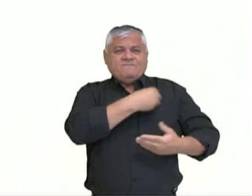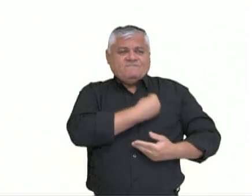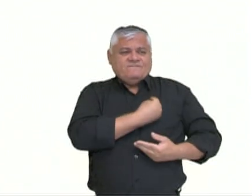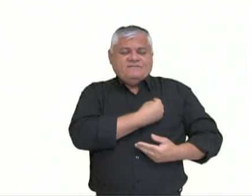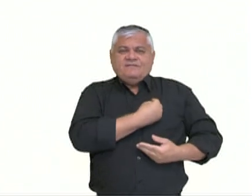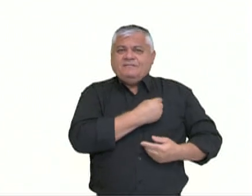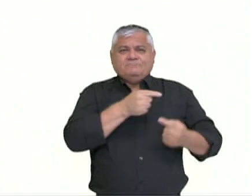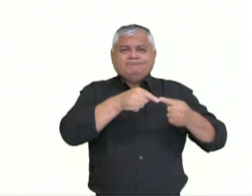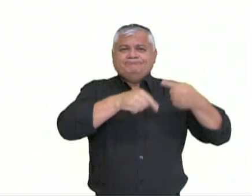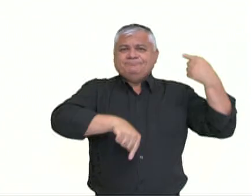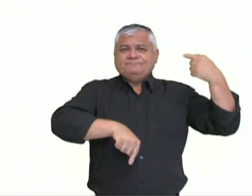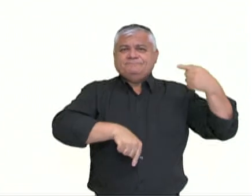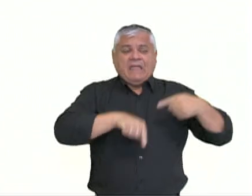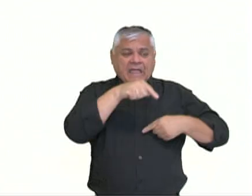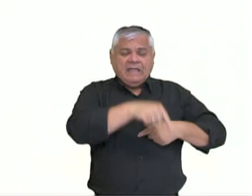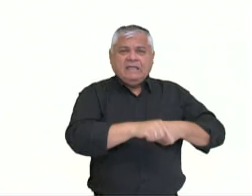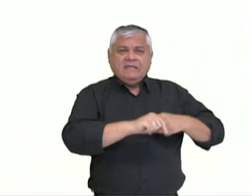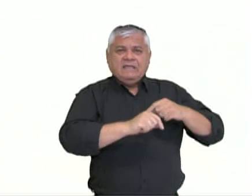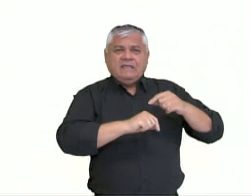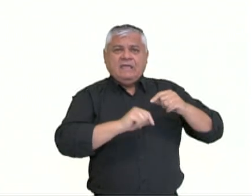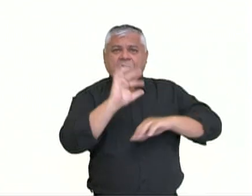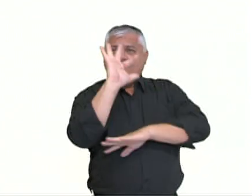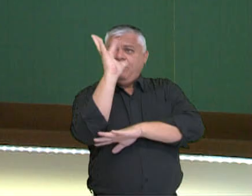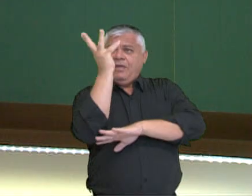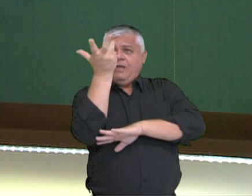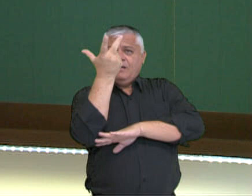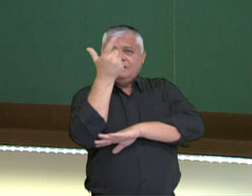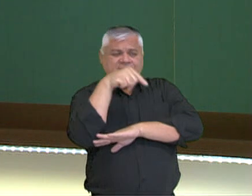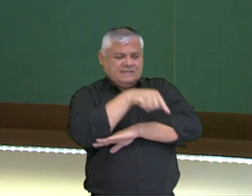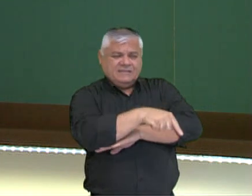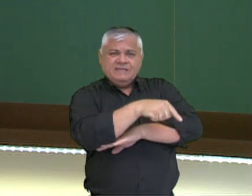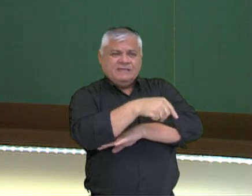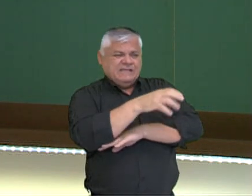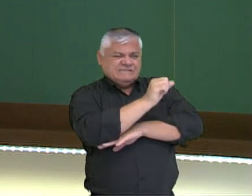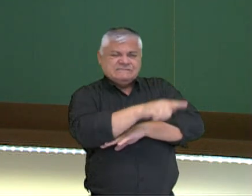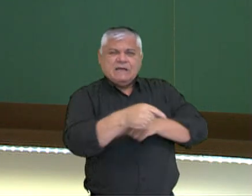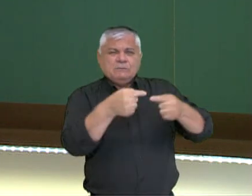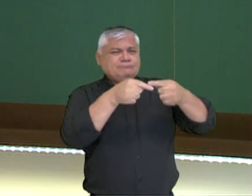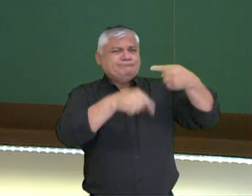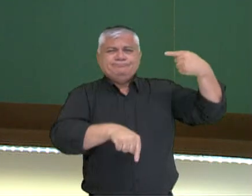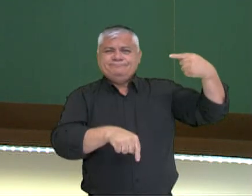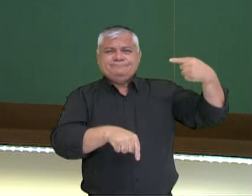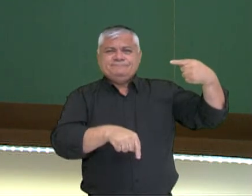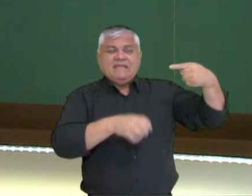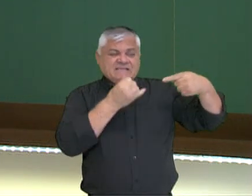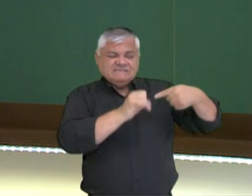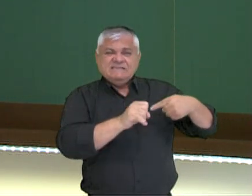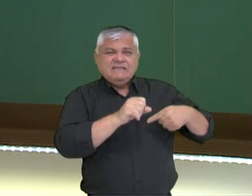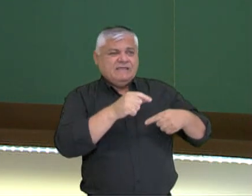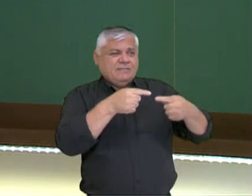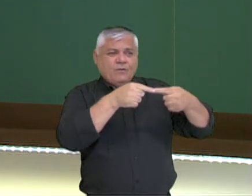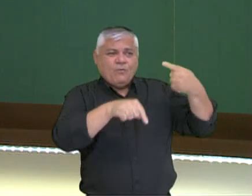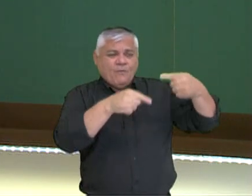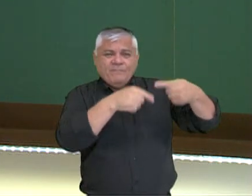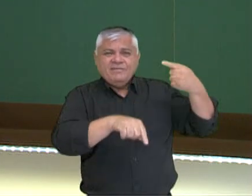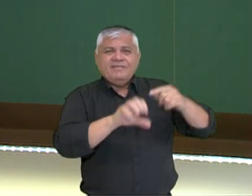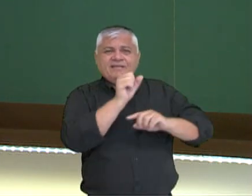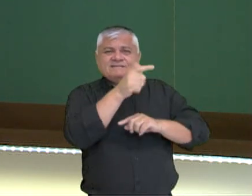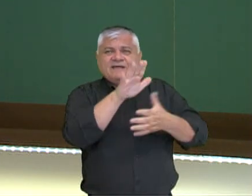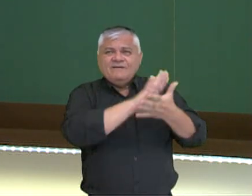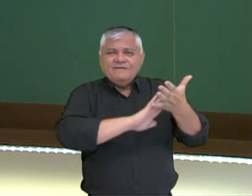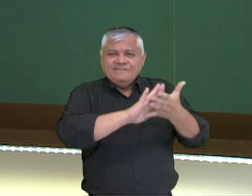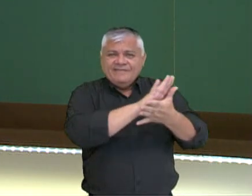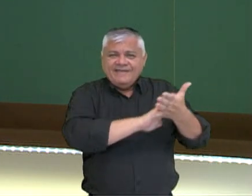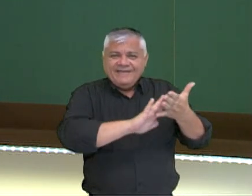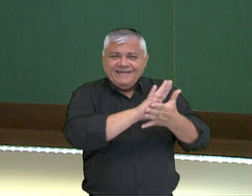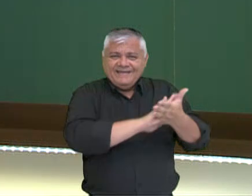pois as plantas elas necessitam de outros nutrientes e quando o solo apresenta um teor de salinidade bastante